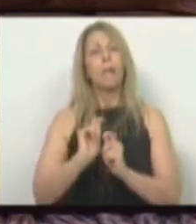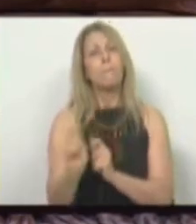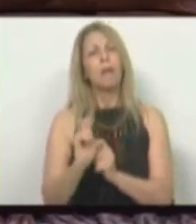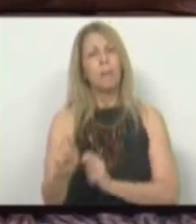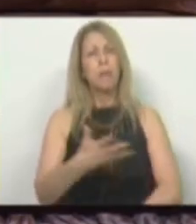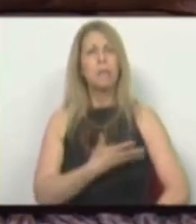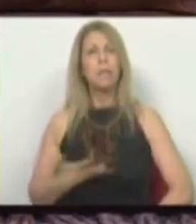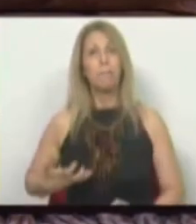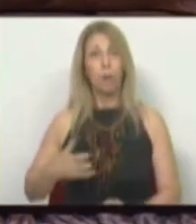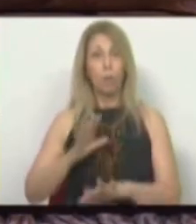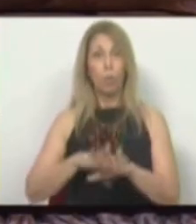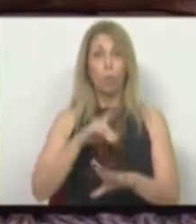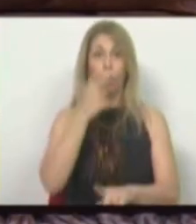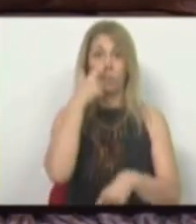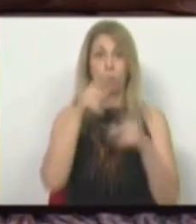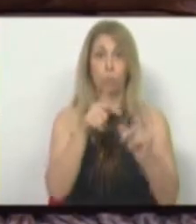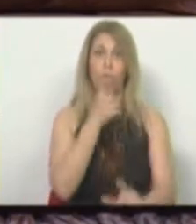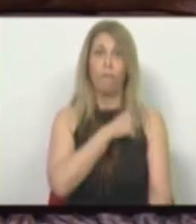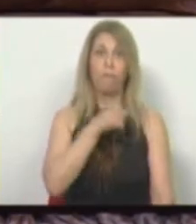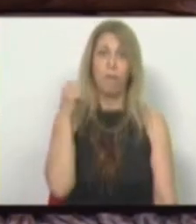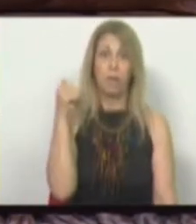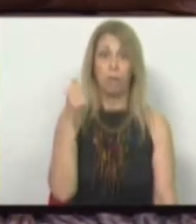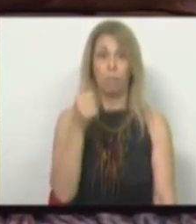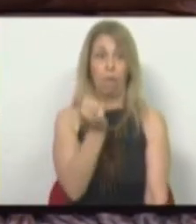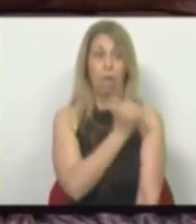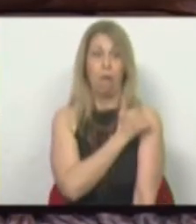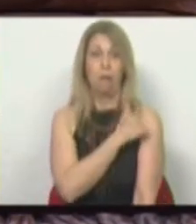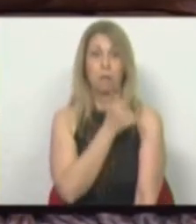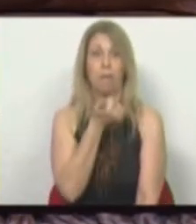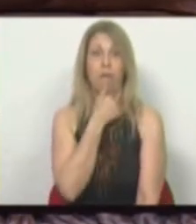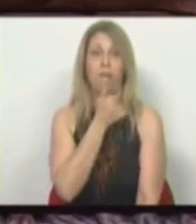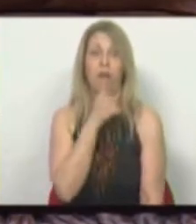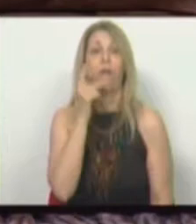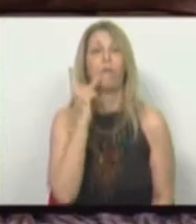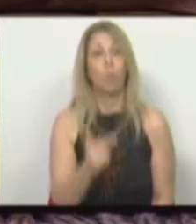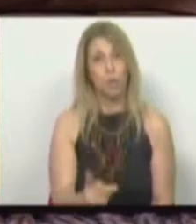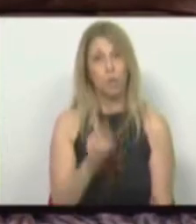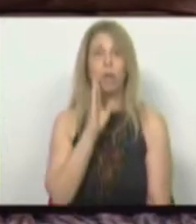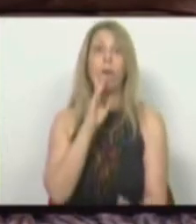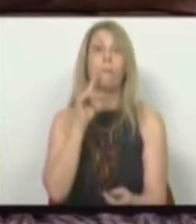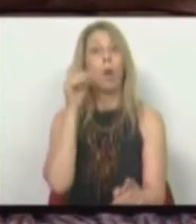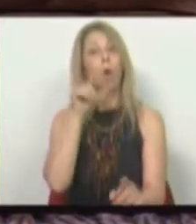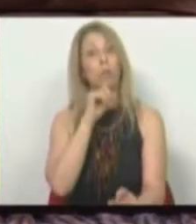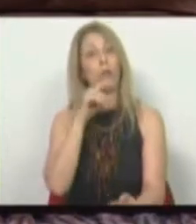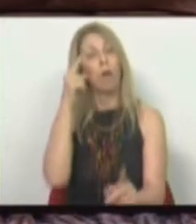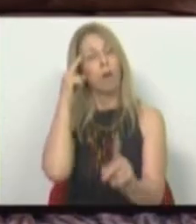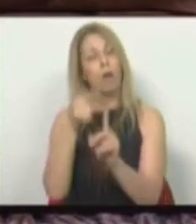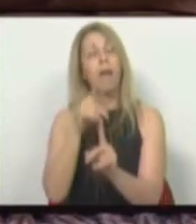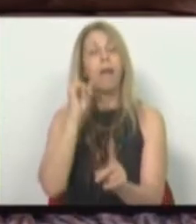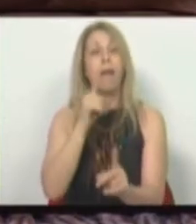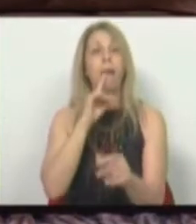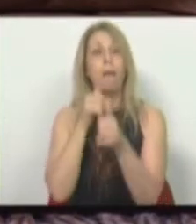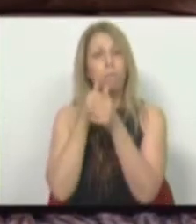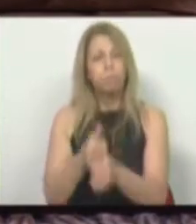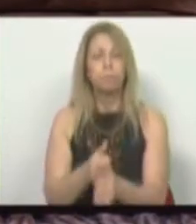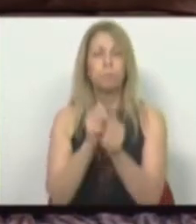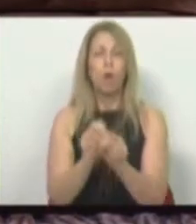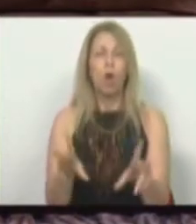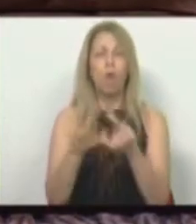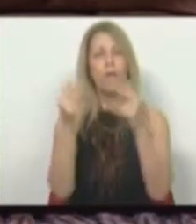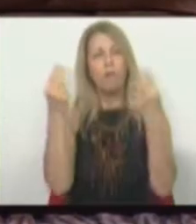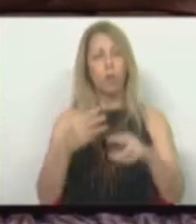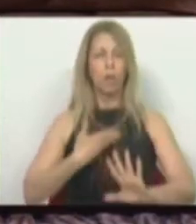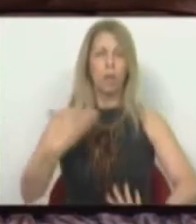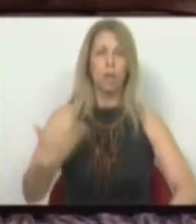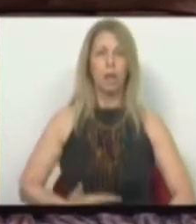vítimas de violência doméstica para que se possa cumprir com novas fronteiras no que diz respeito aos direitos de trabalho. Em boa